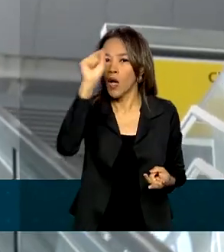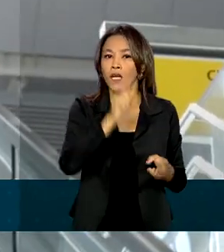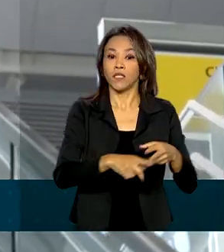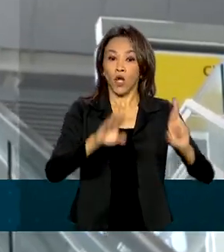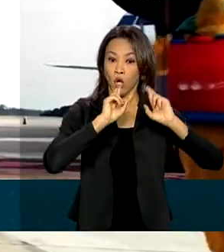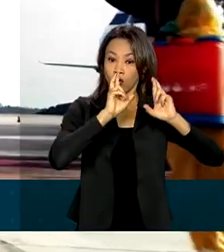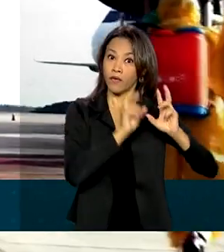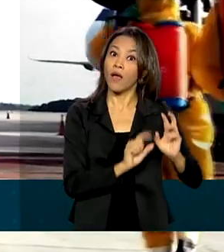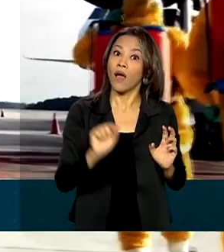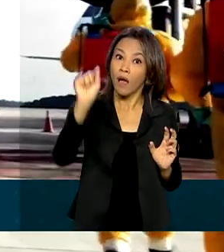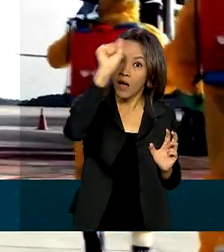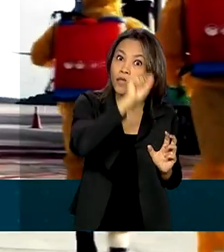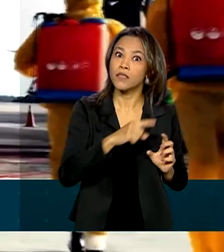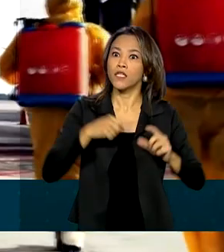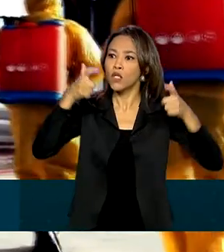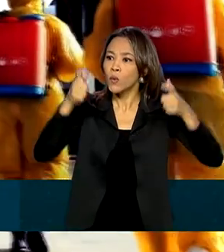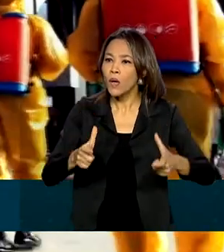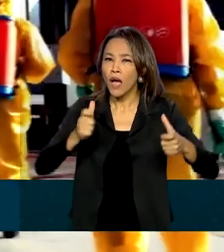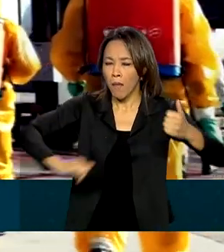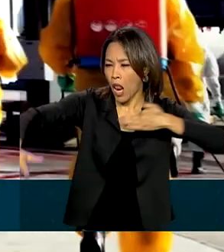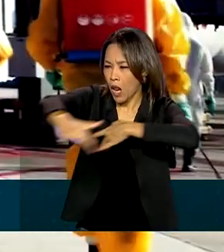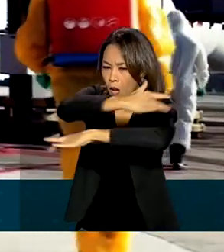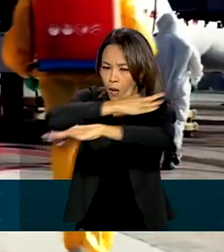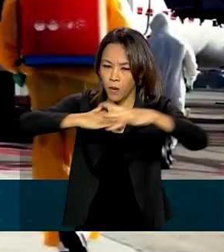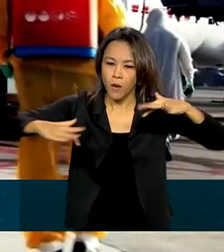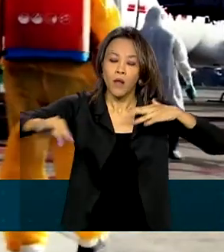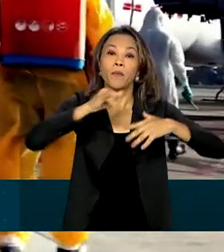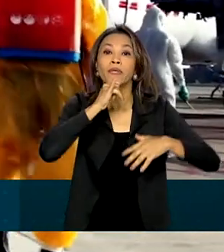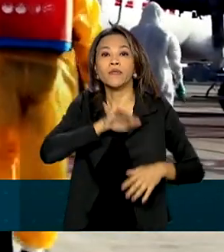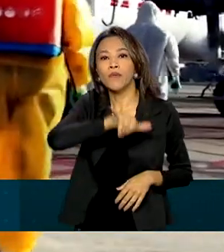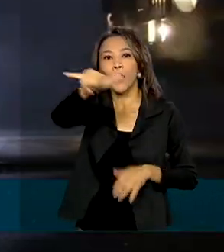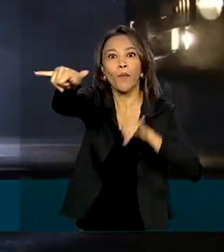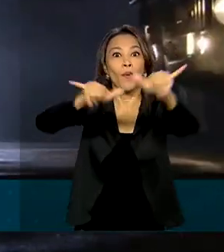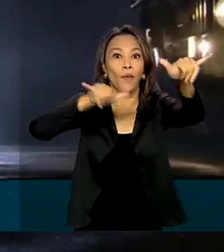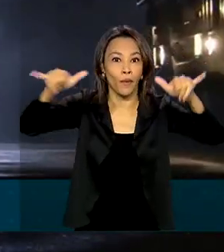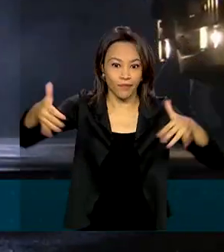e locais de grande circulação, como aeroportos.